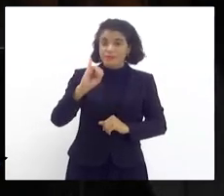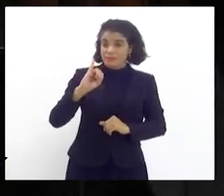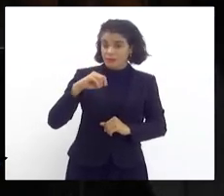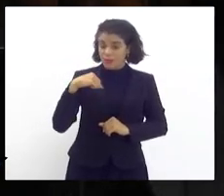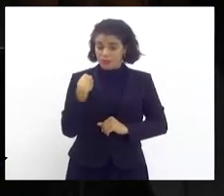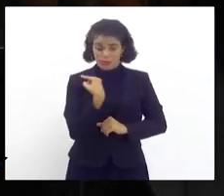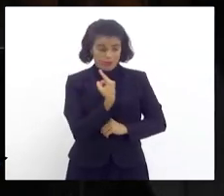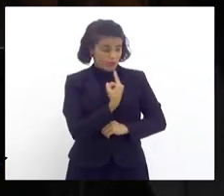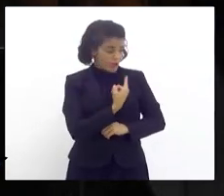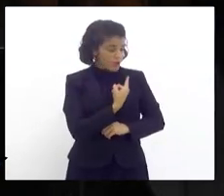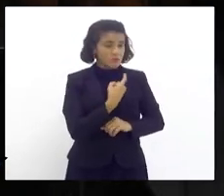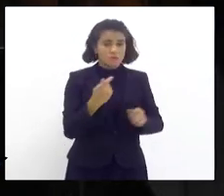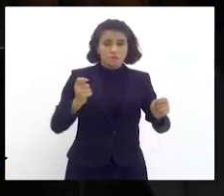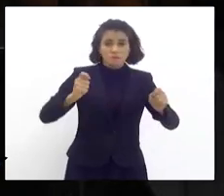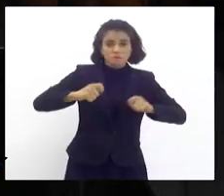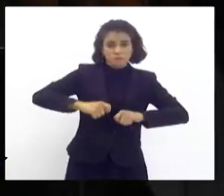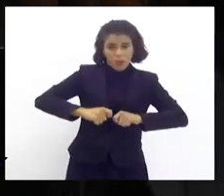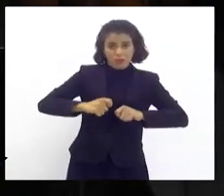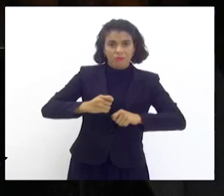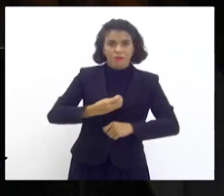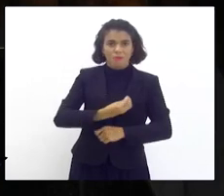podemos estar aqui